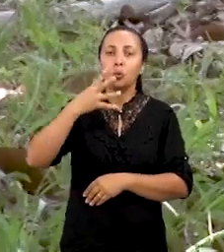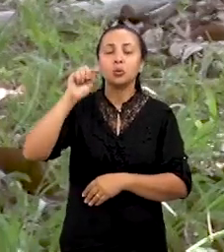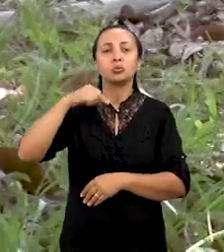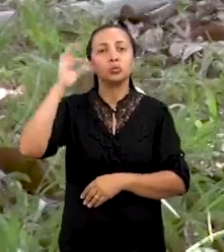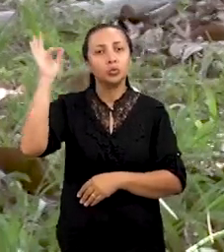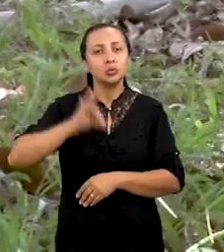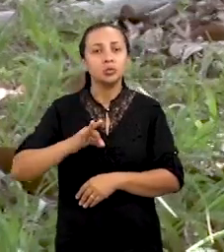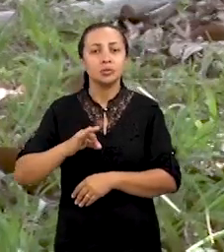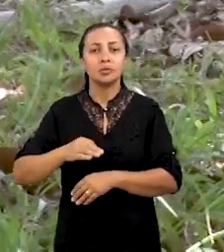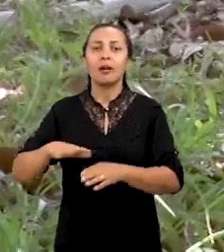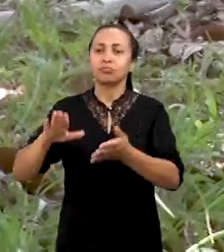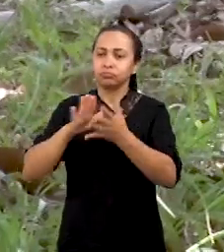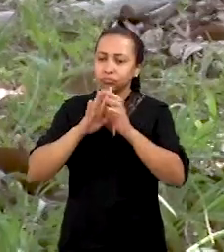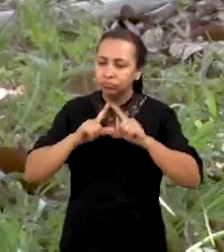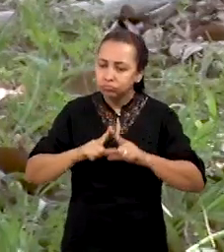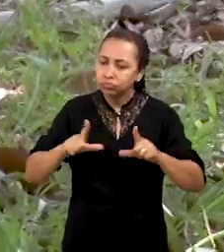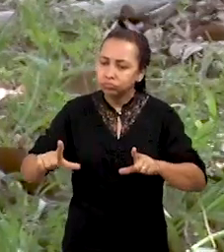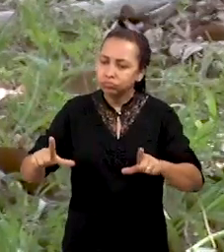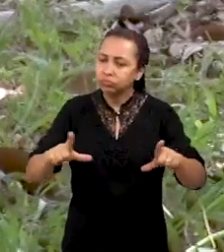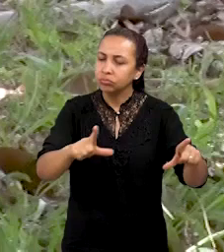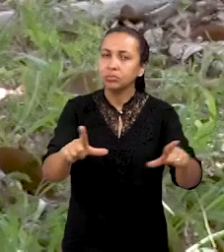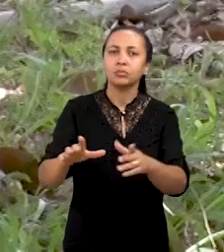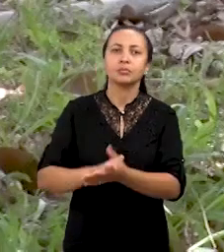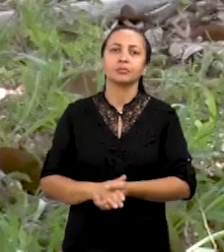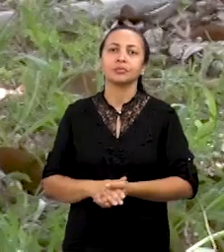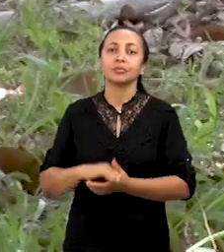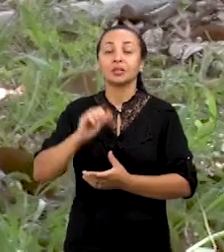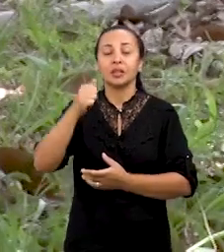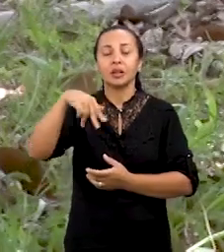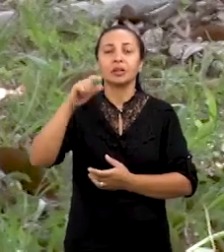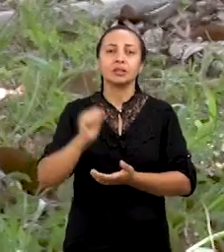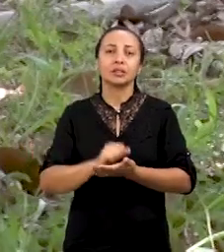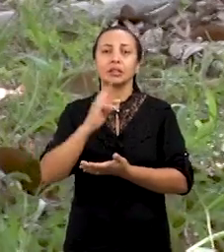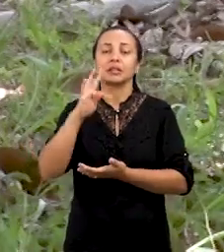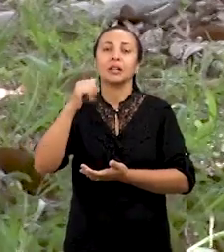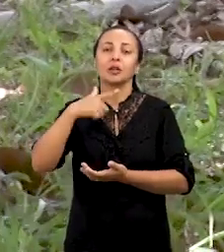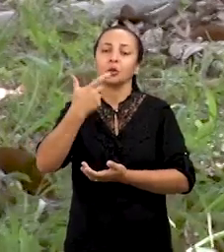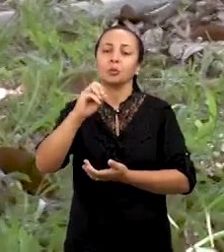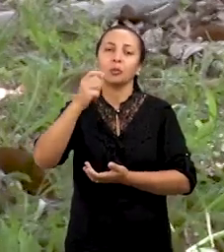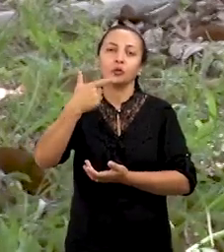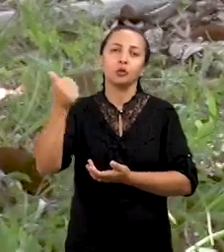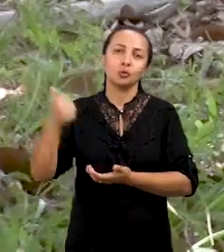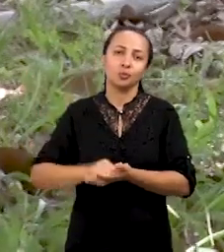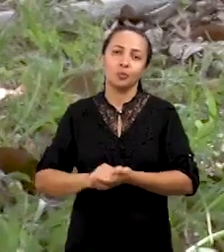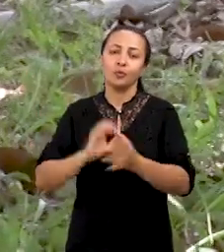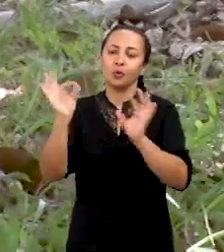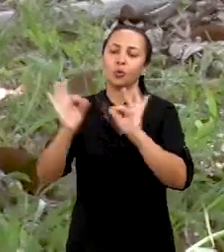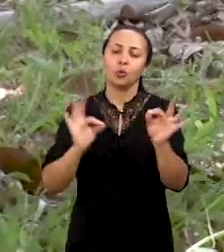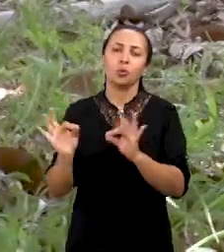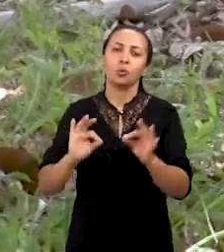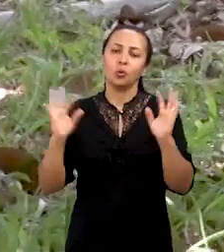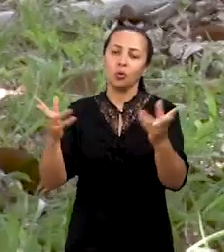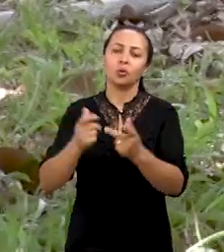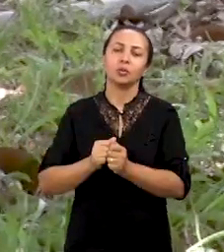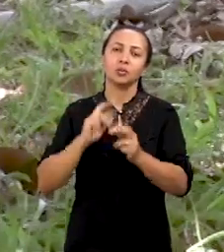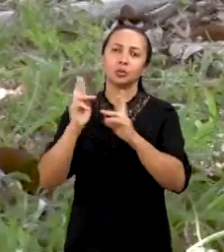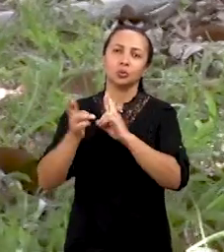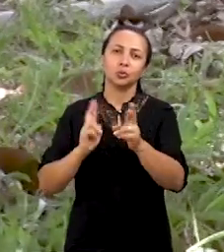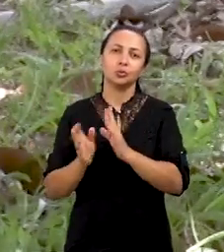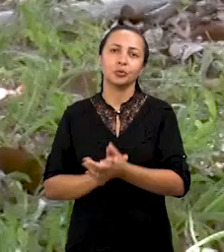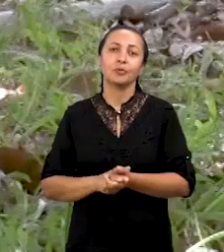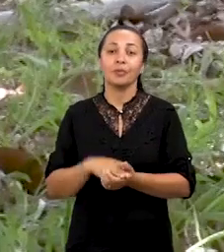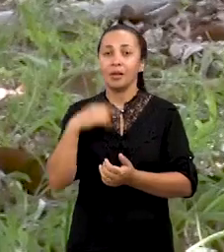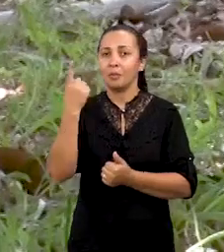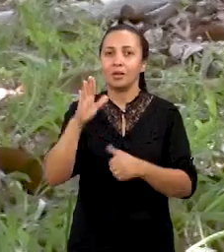pavimentada, segundo dados do Anuário CNT do Transporte 2021. O controle de qualidade dessas rodovias